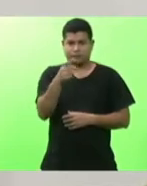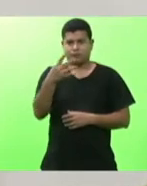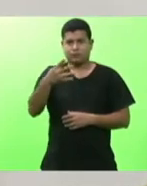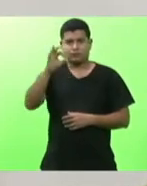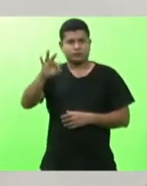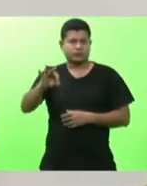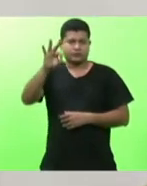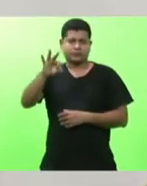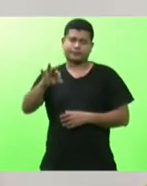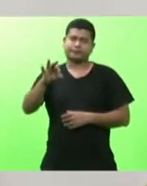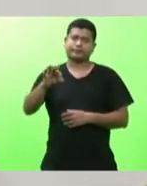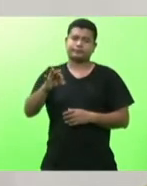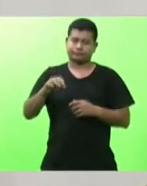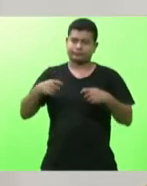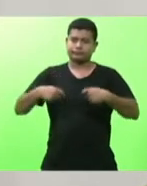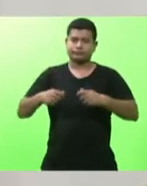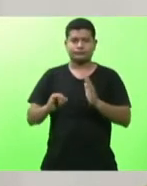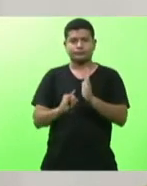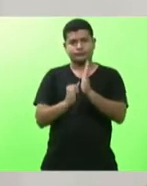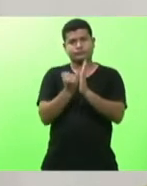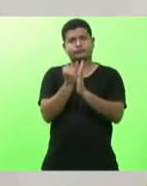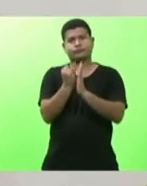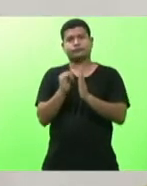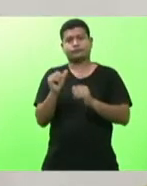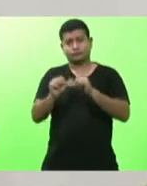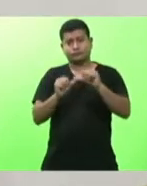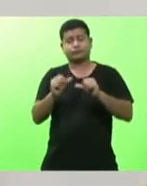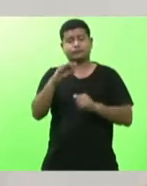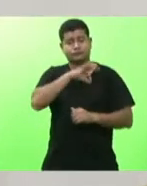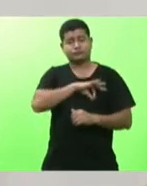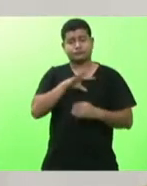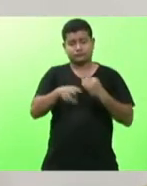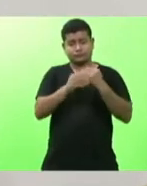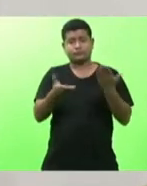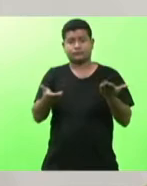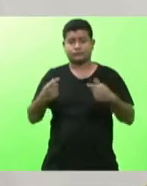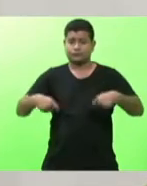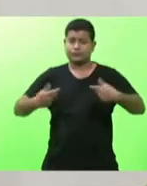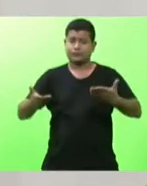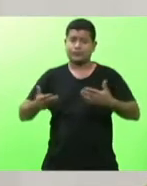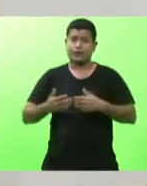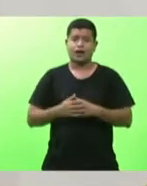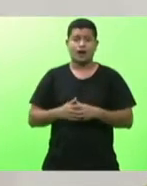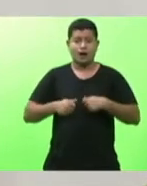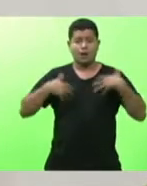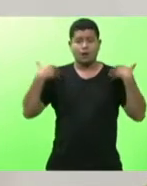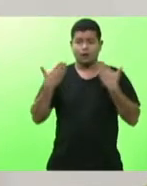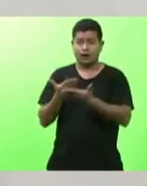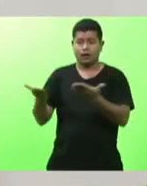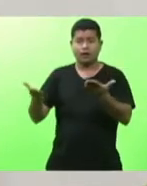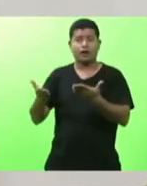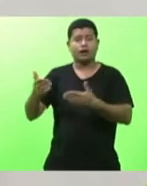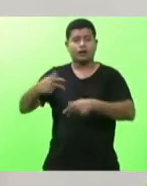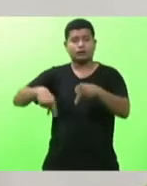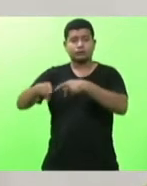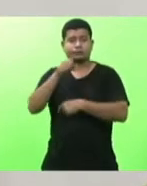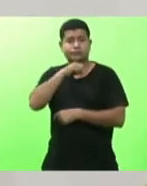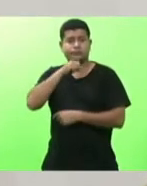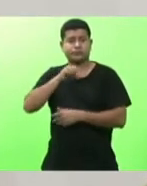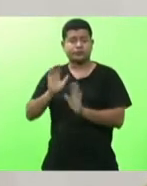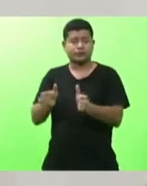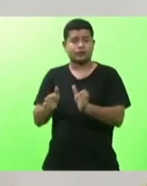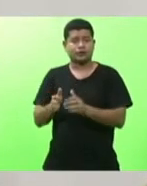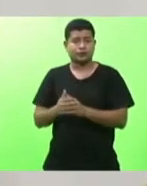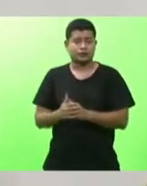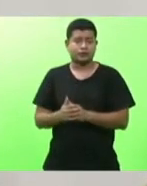com os nossos aposentados. Porque a nossa voz diuturnamente ela também tem que servir àqueles que